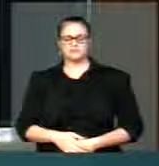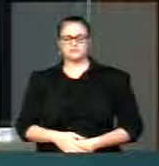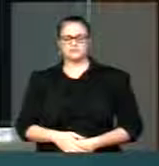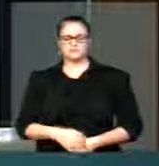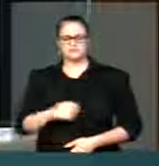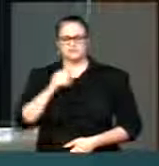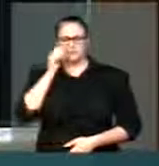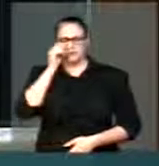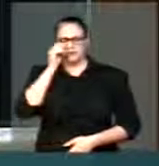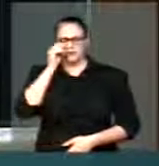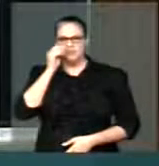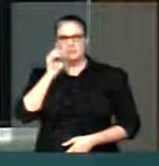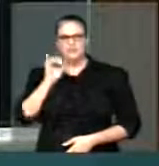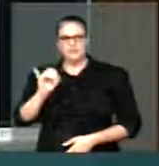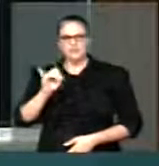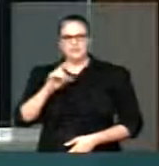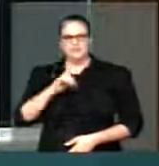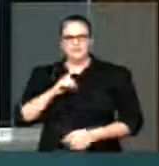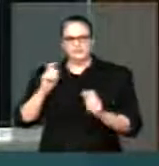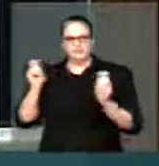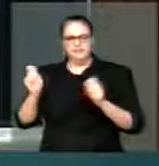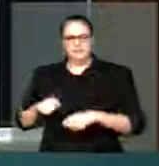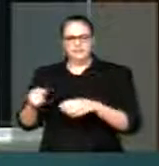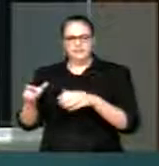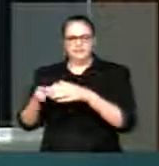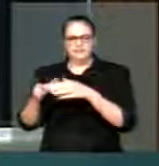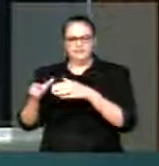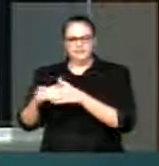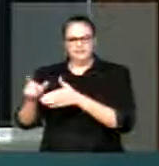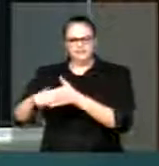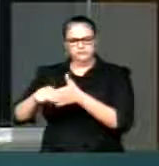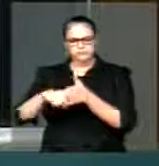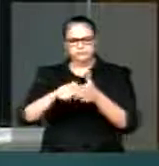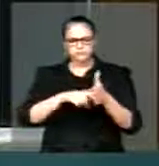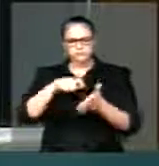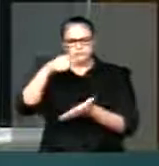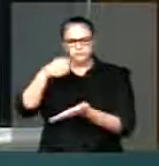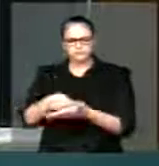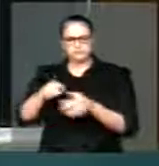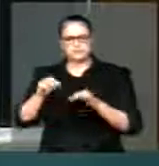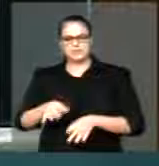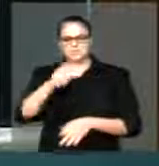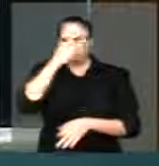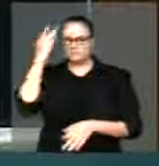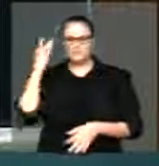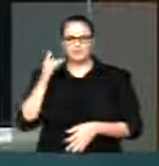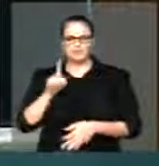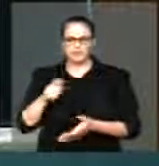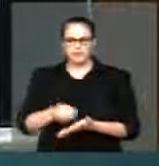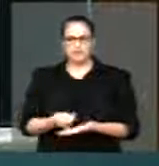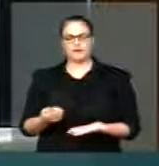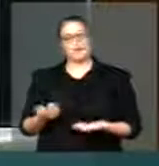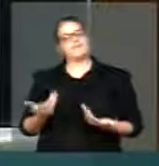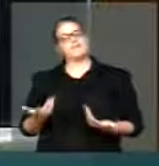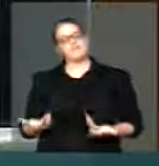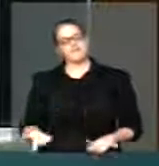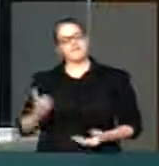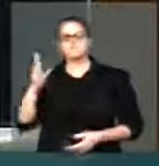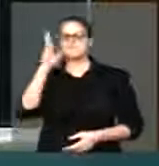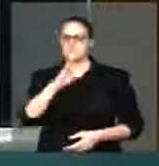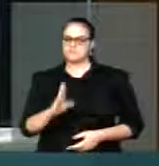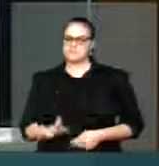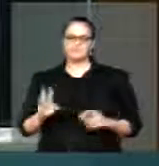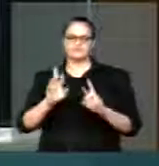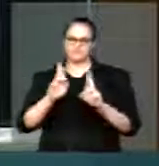Se tivesse a incompetência para arrecadar o dinheiro dos sonegadores certamente o Brasil viveria outra